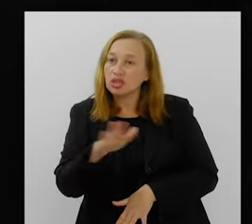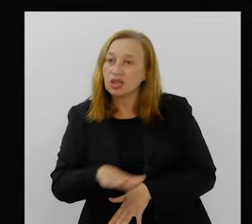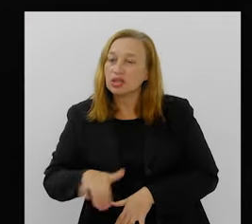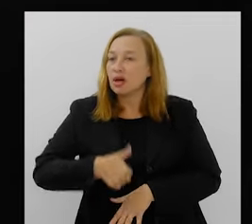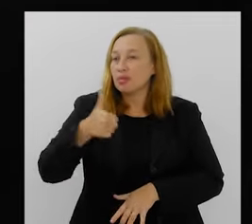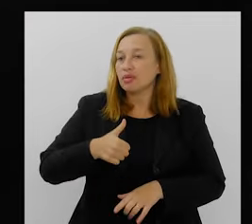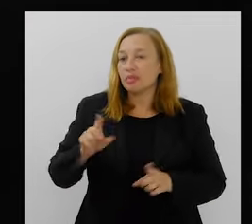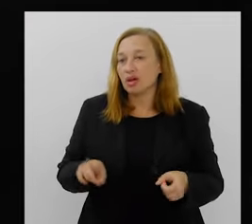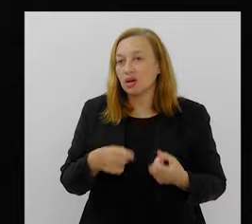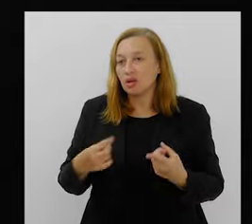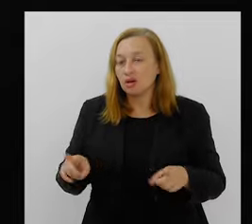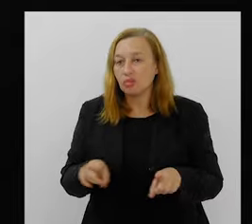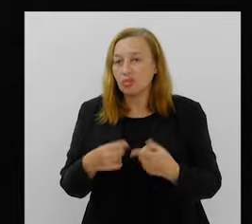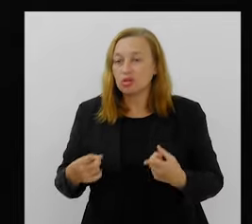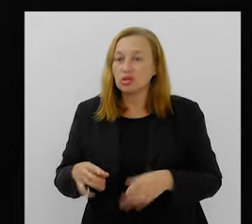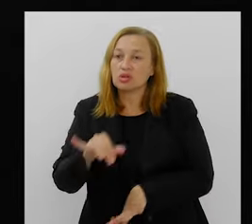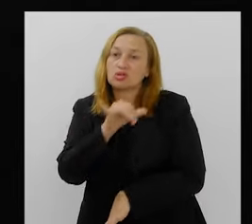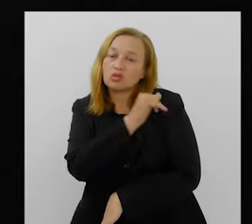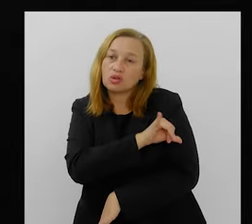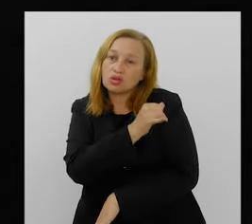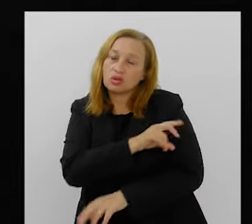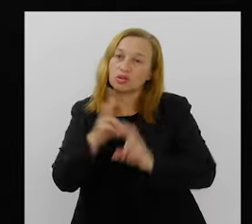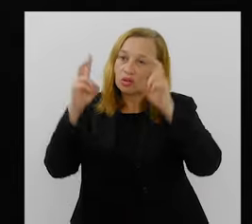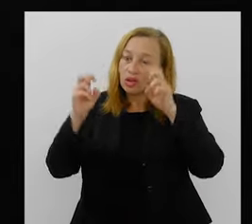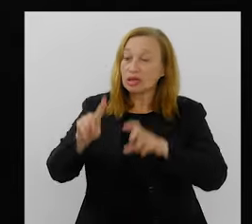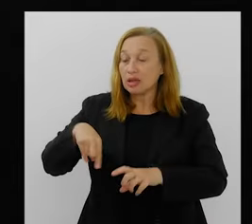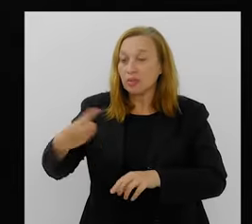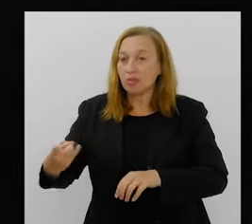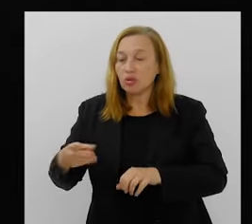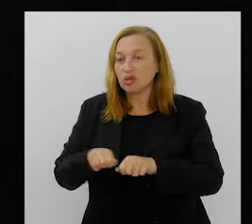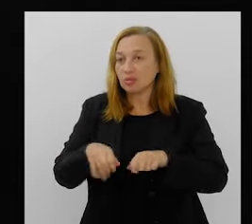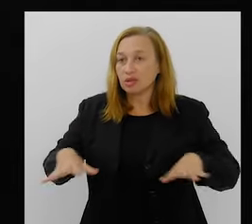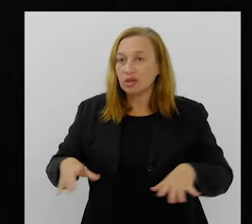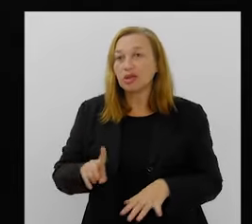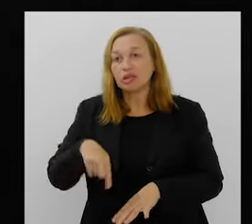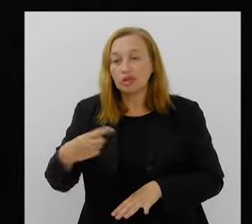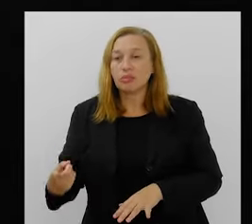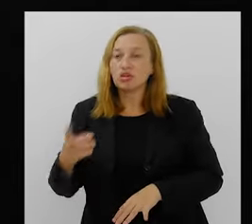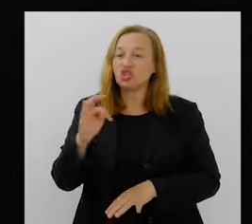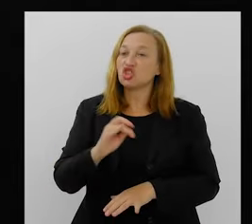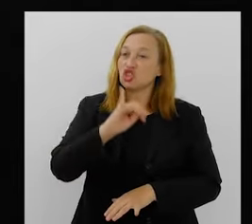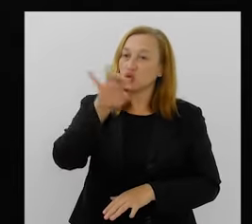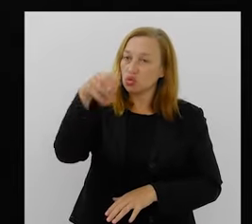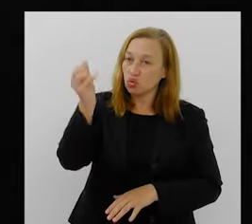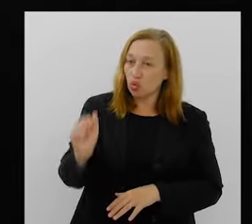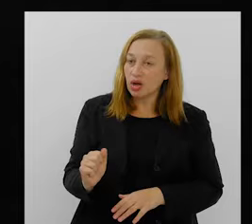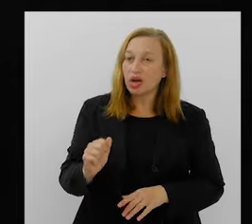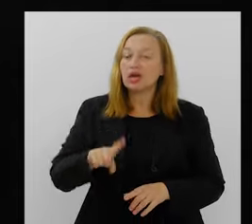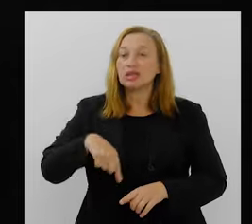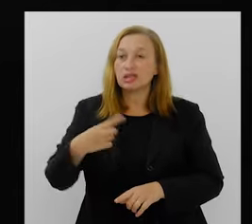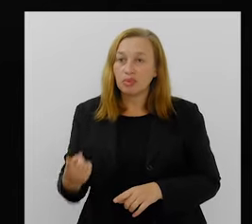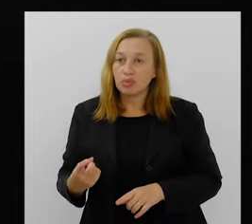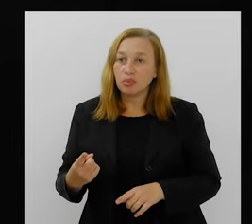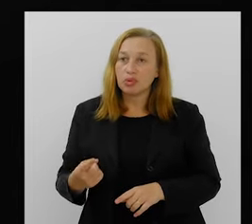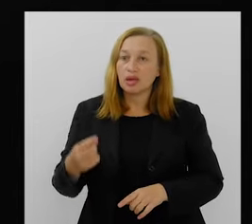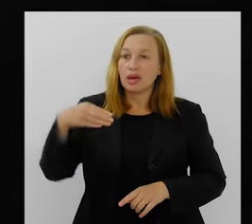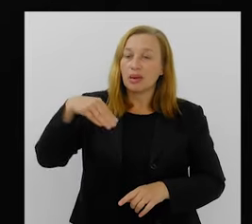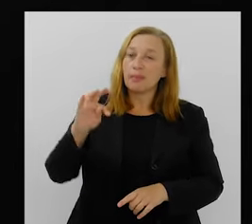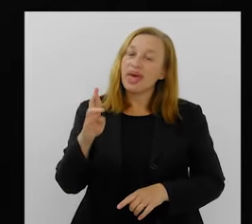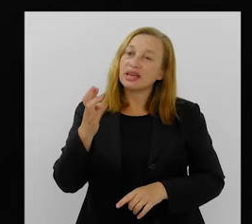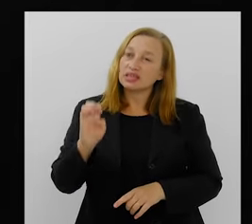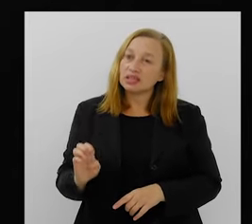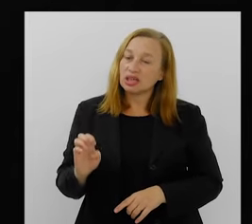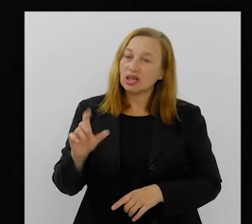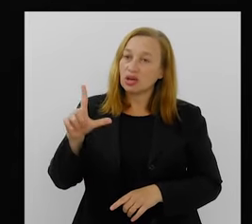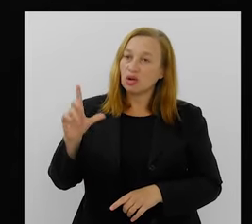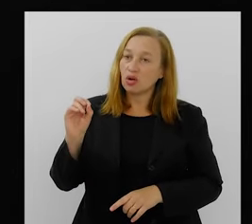enredos... Primeiro, fiz um enredo sobre o Rio de Janeiro, pós-pandemia. Fiz um enredo sobre a Tijuca. Fiz um enredo sobre o Mestre Louro,